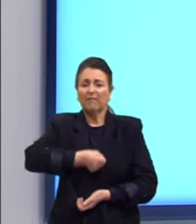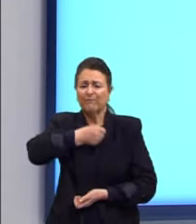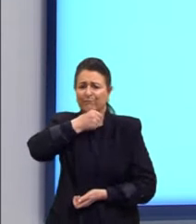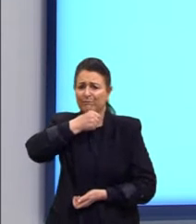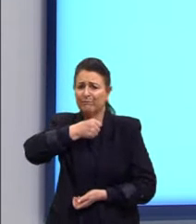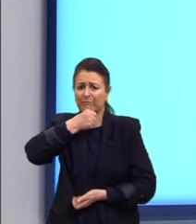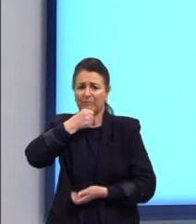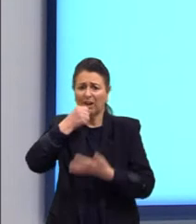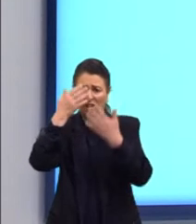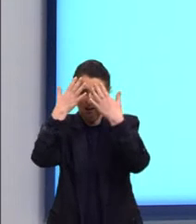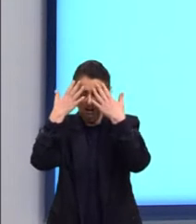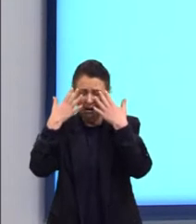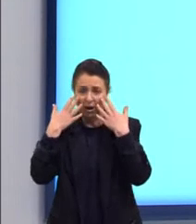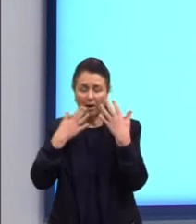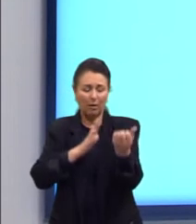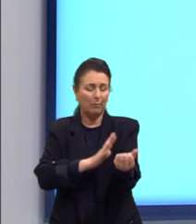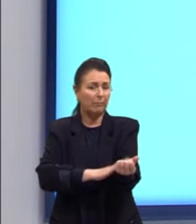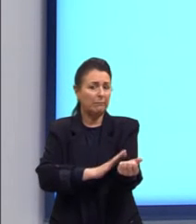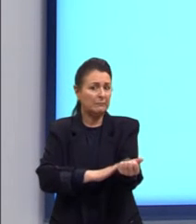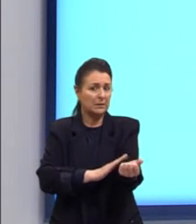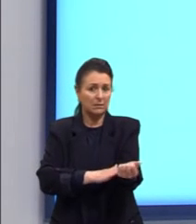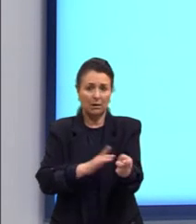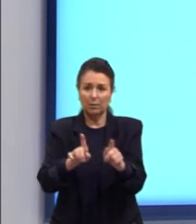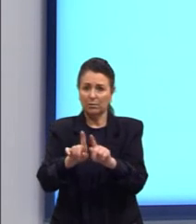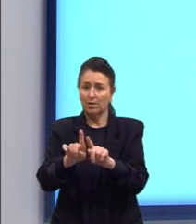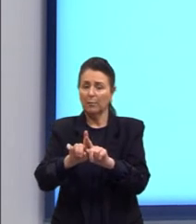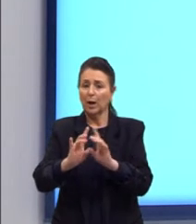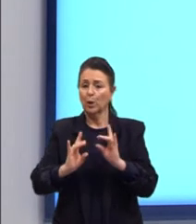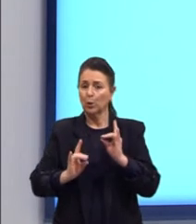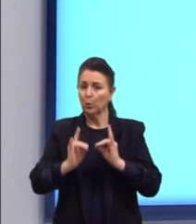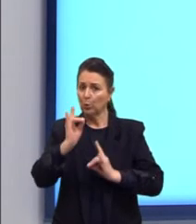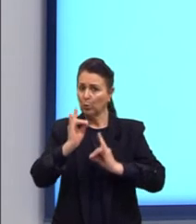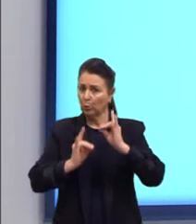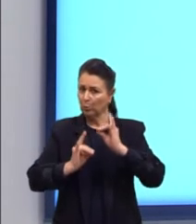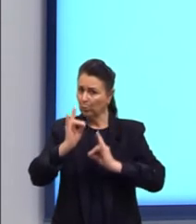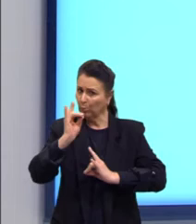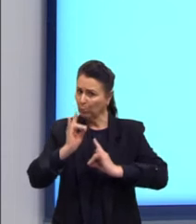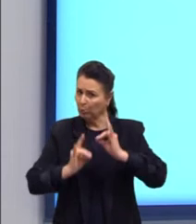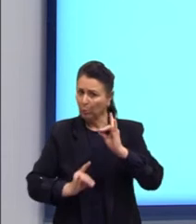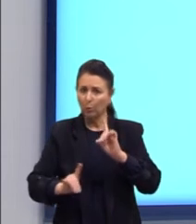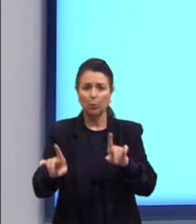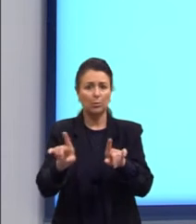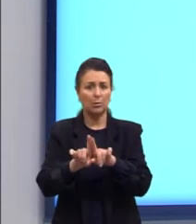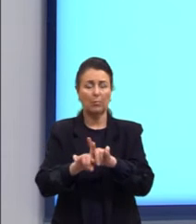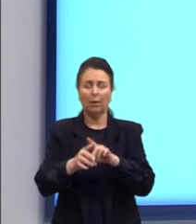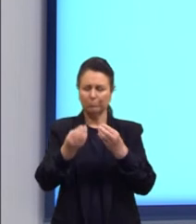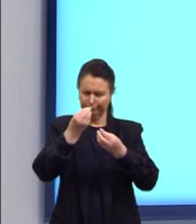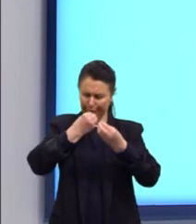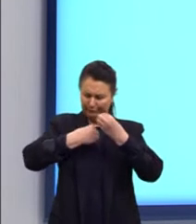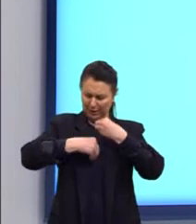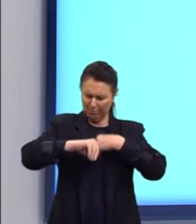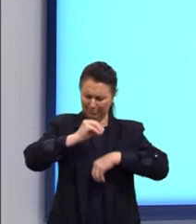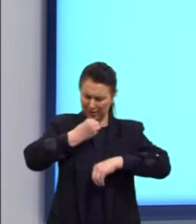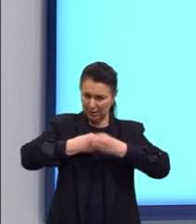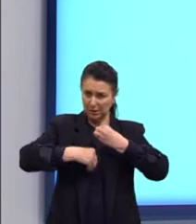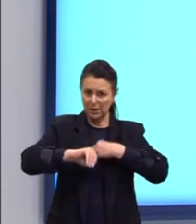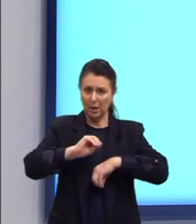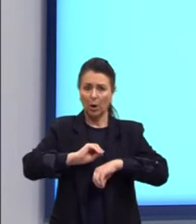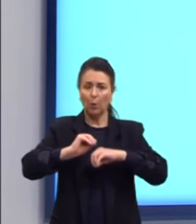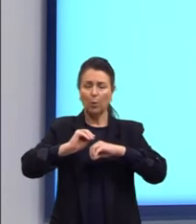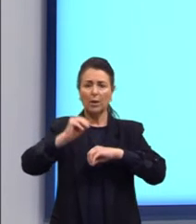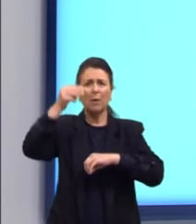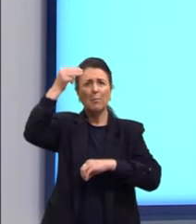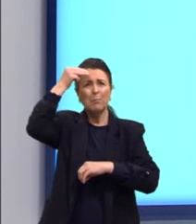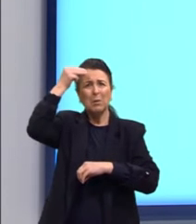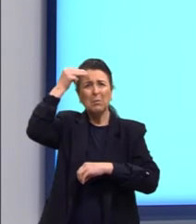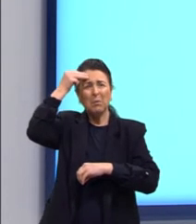imunidade, pressão alta, alterações hormonais. Também está ligado à depressão, falhas na memória e